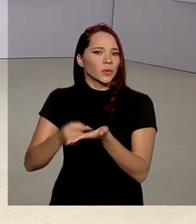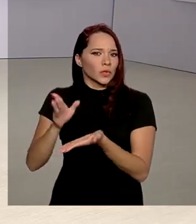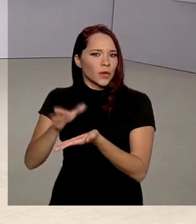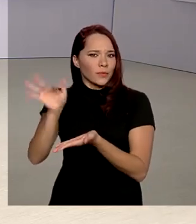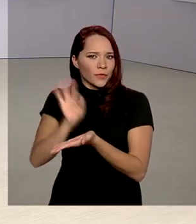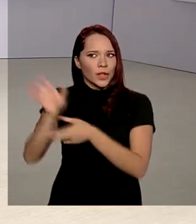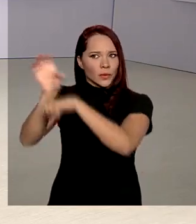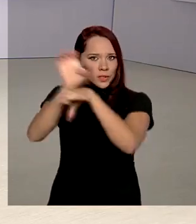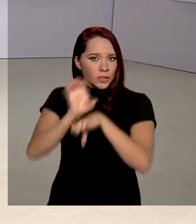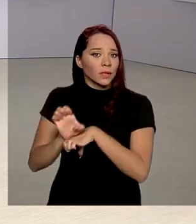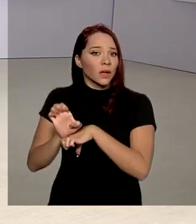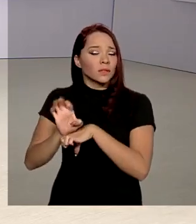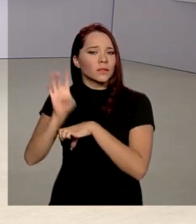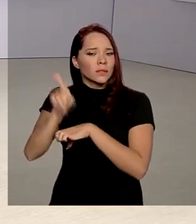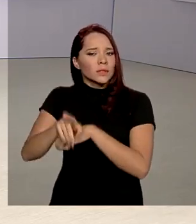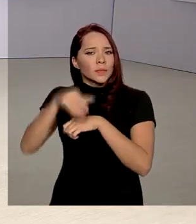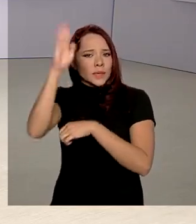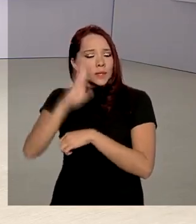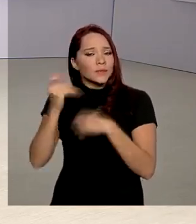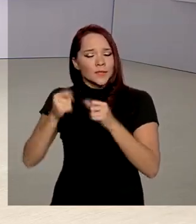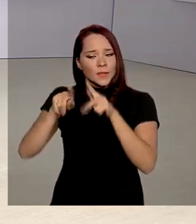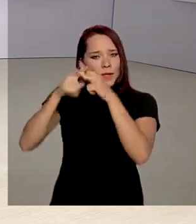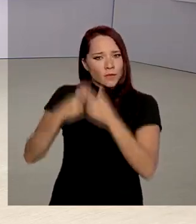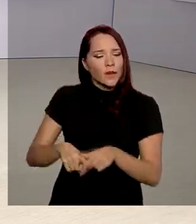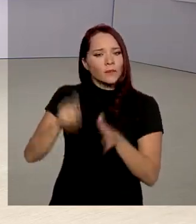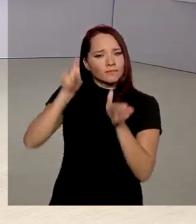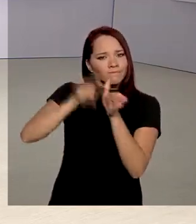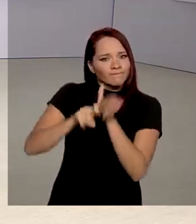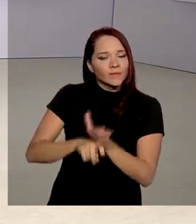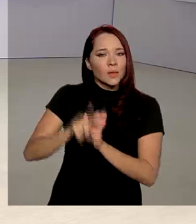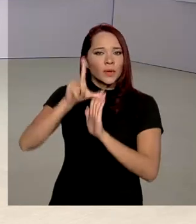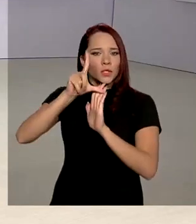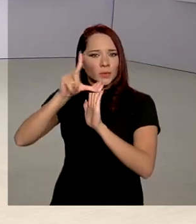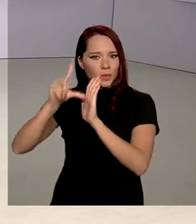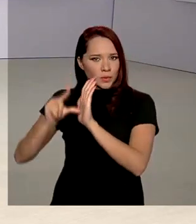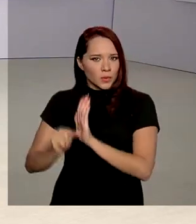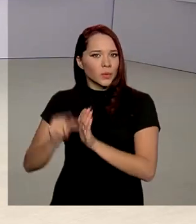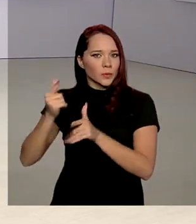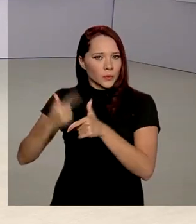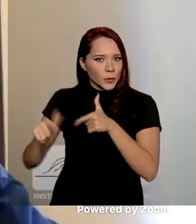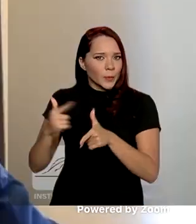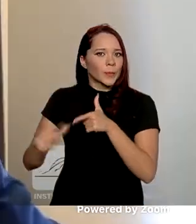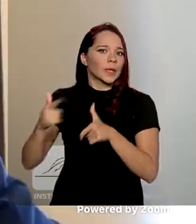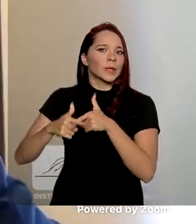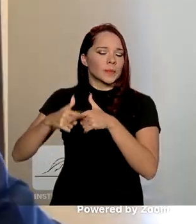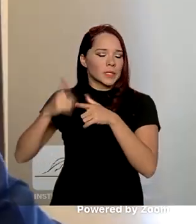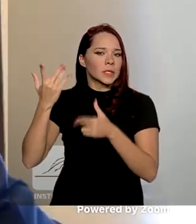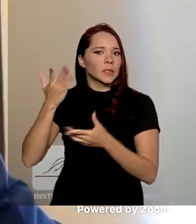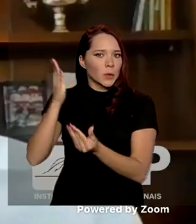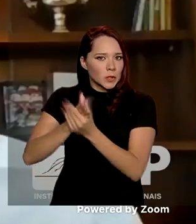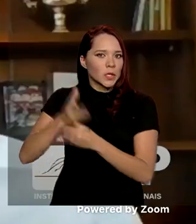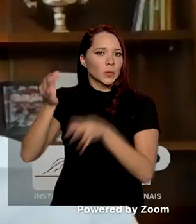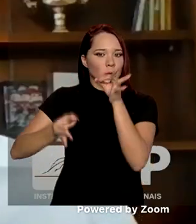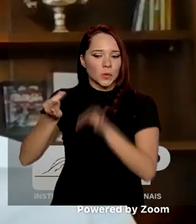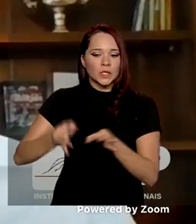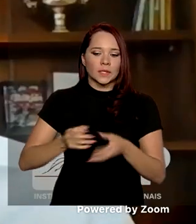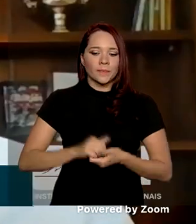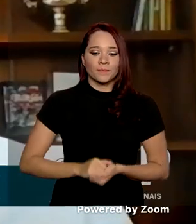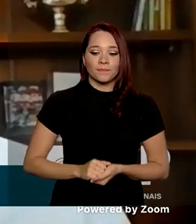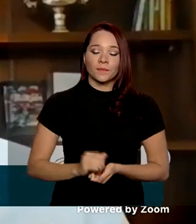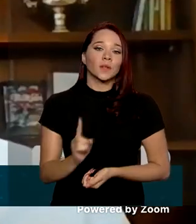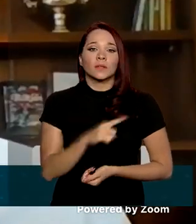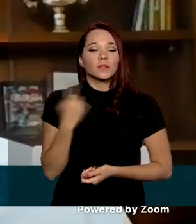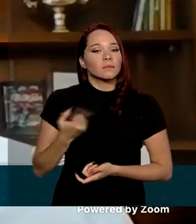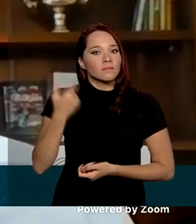o Brasil necessita de uma reforma tributária para diminuição de contenciosos na justiça. Nós temos que fazer a reforma